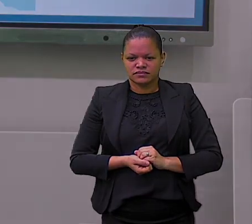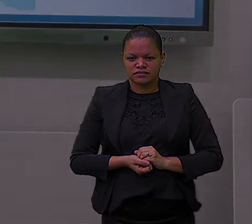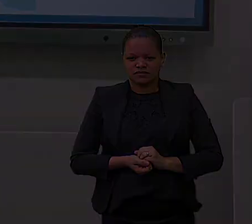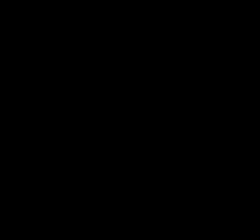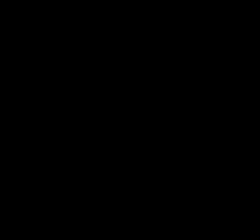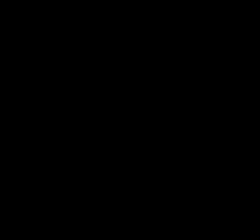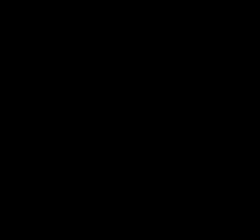Tchau. Tchau. Tchau.